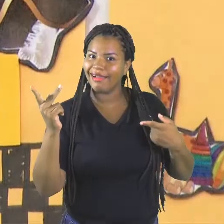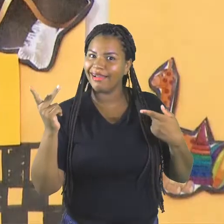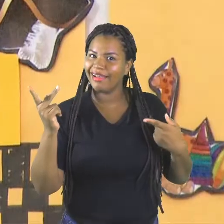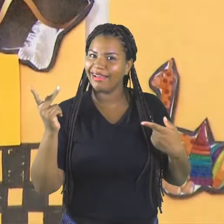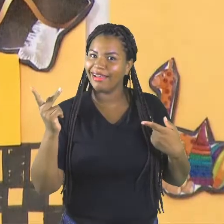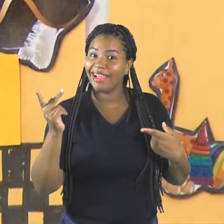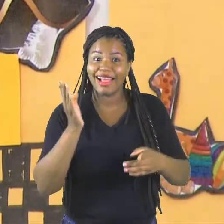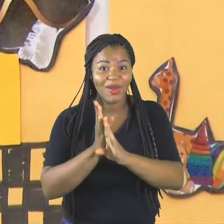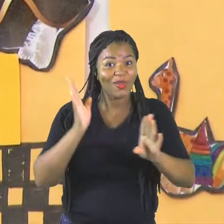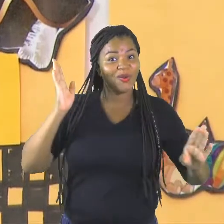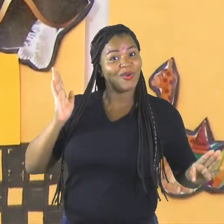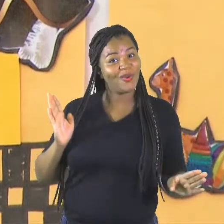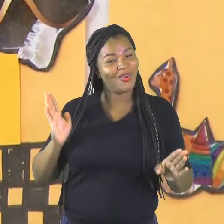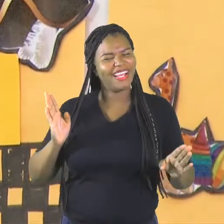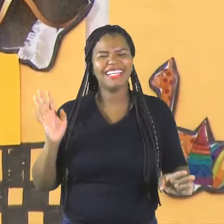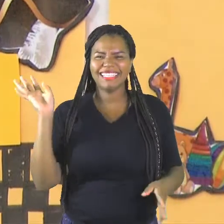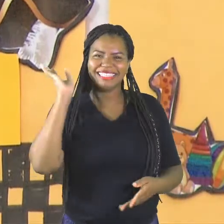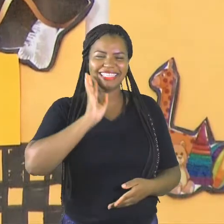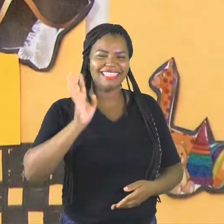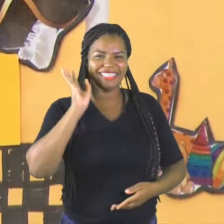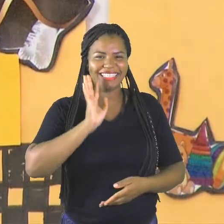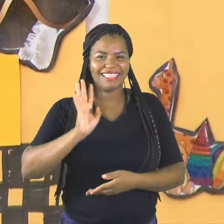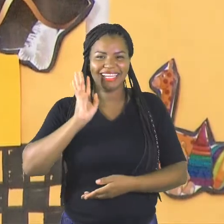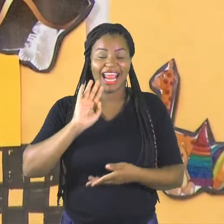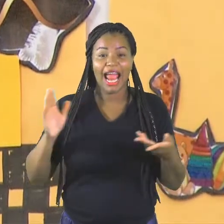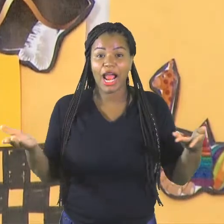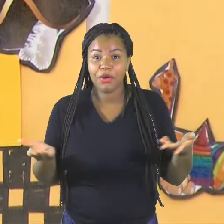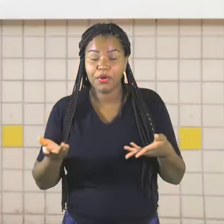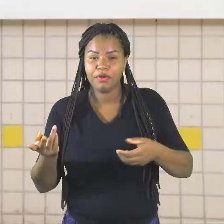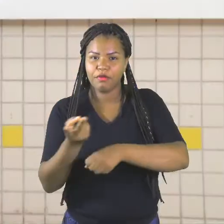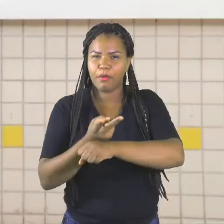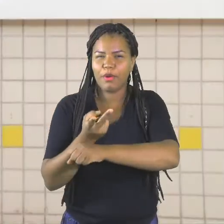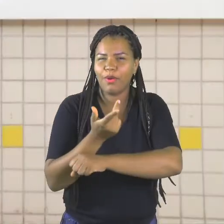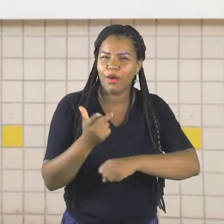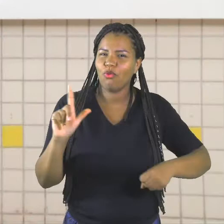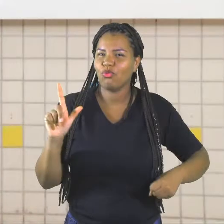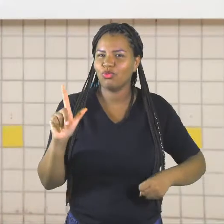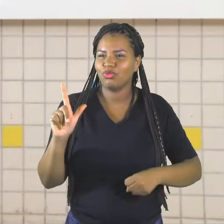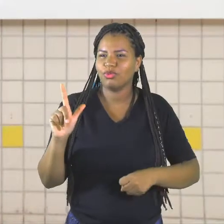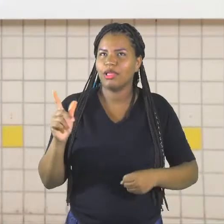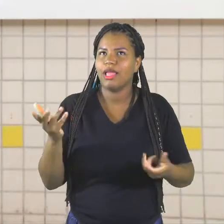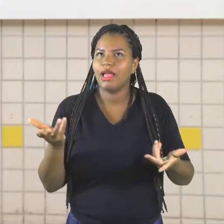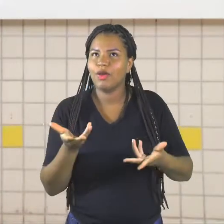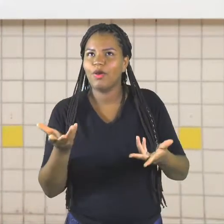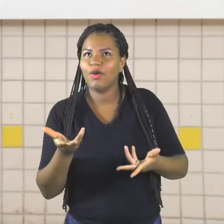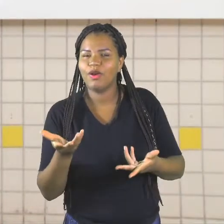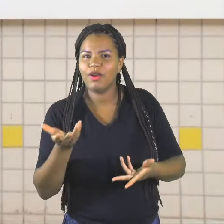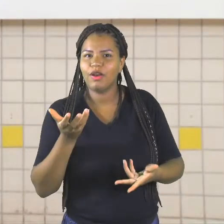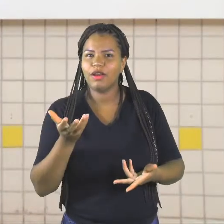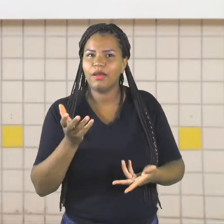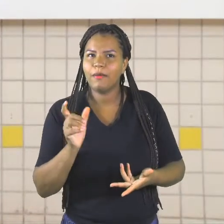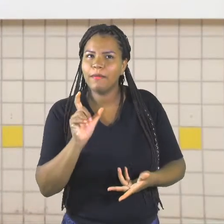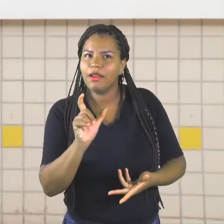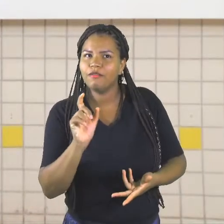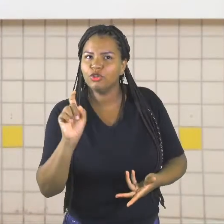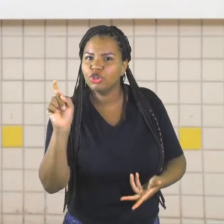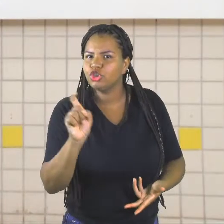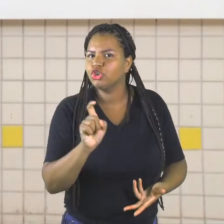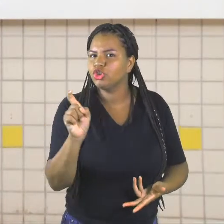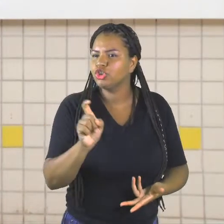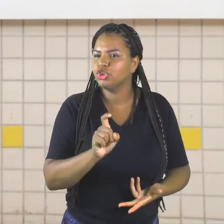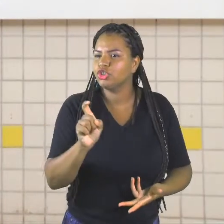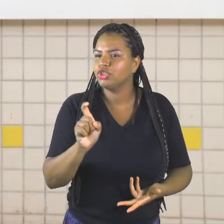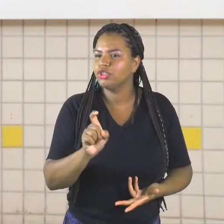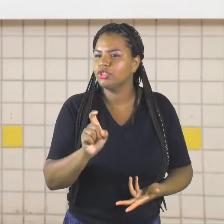Achou? Que legal! Agora eu vou procurar outra. Agora eu quero uma palavra com X e